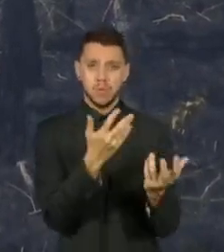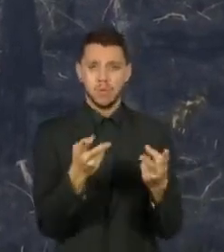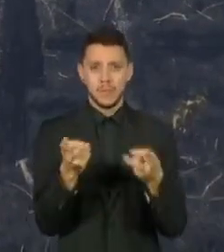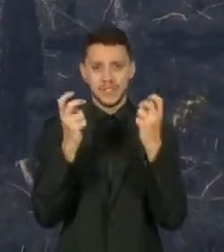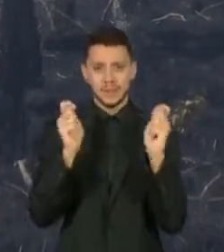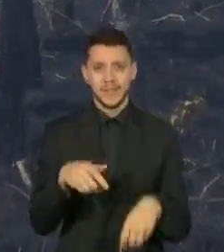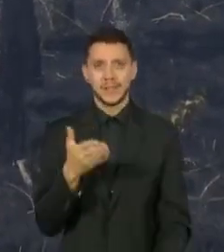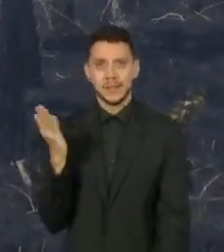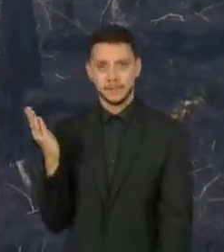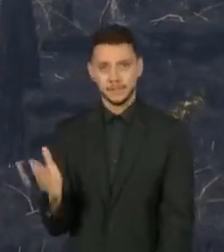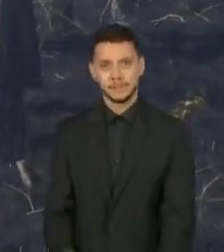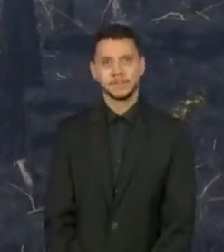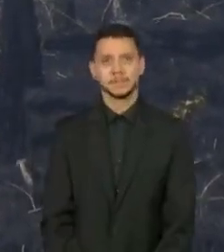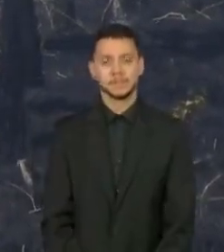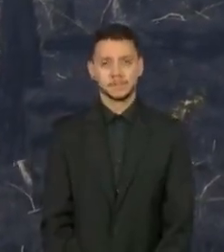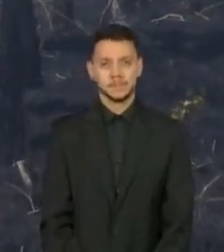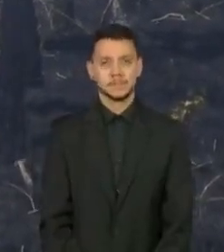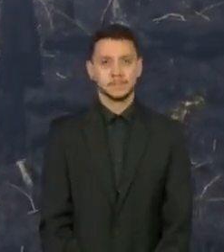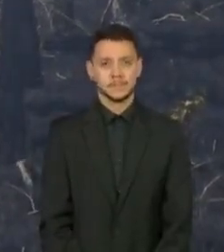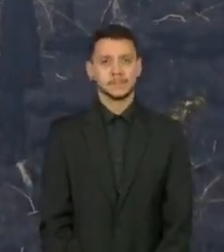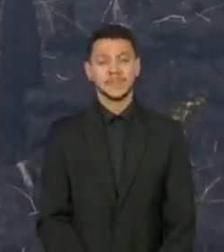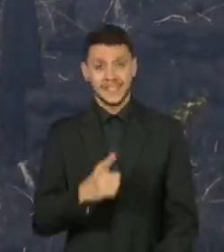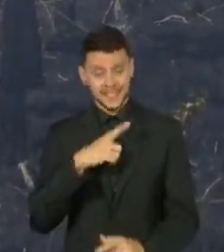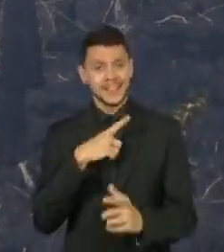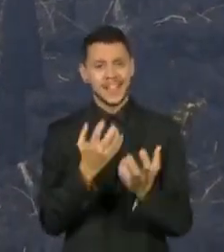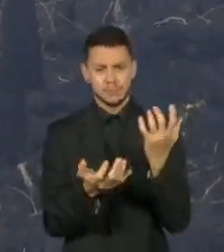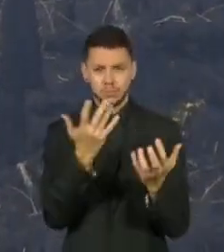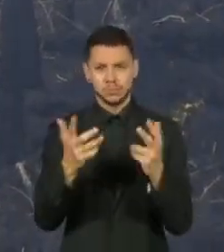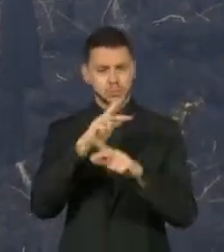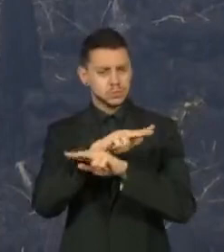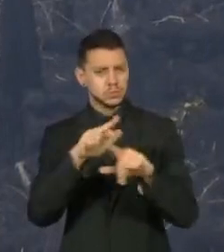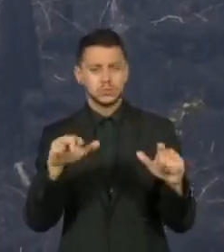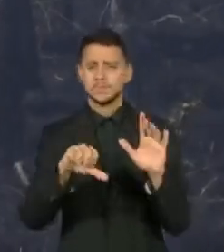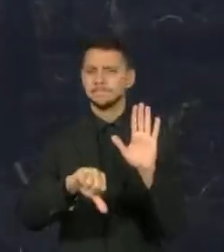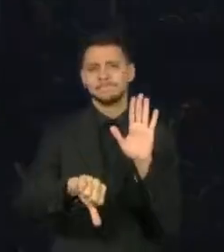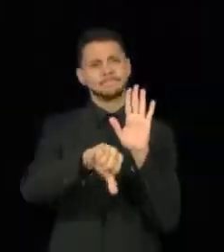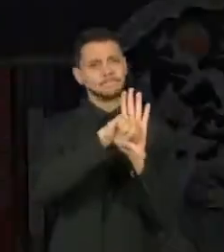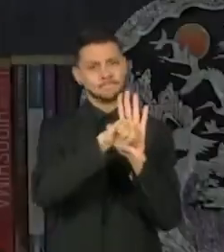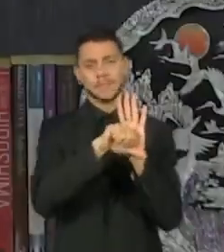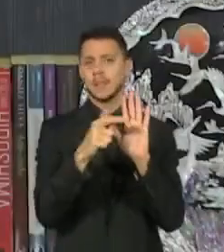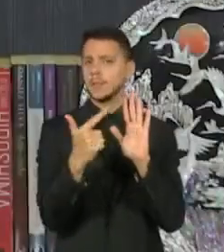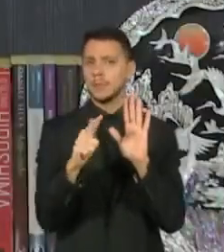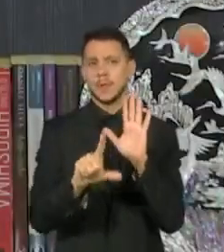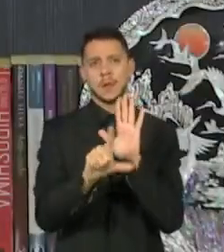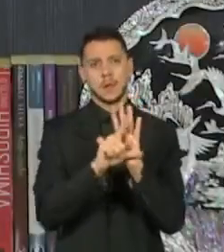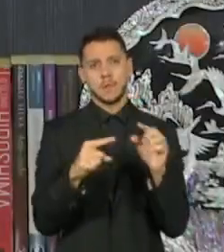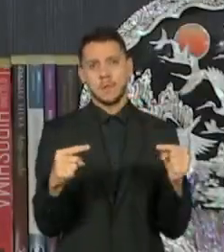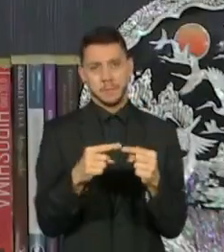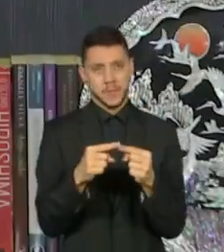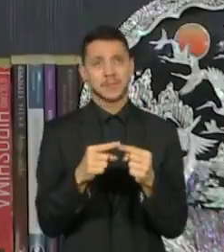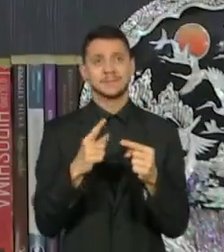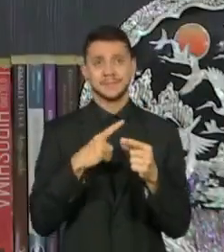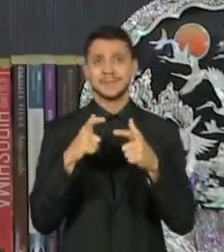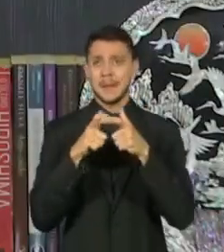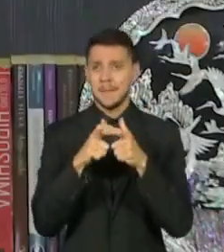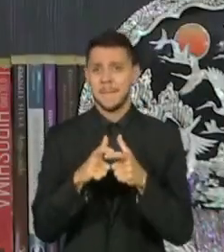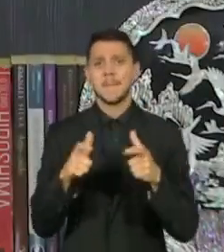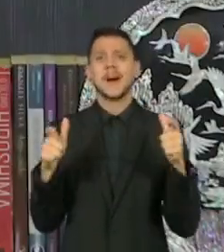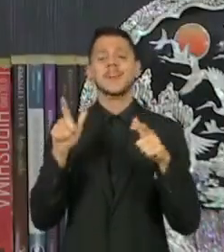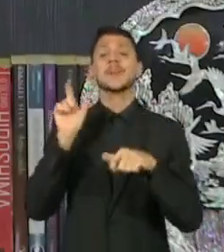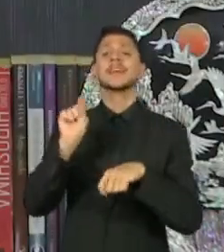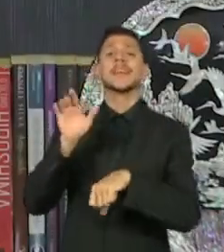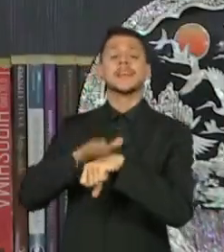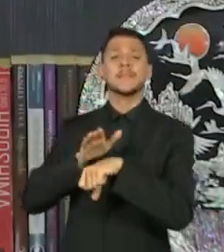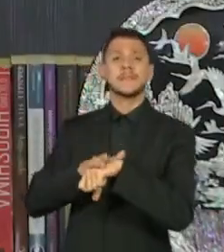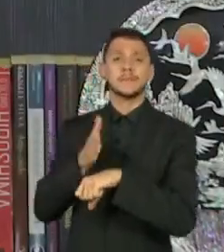Tem havido, sim, queimadas ilegais. São, a imensa maioria de quem pratica